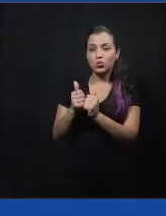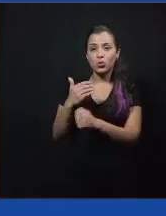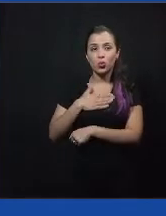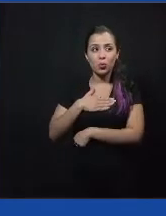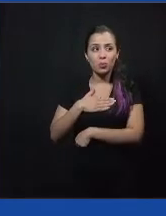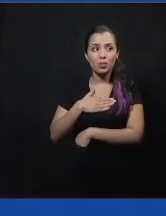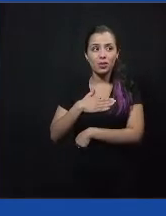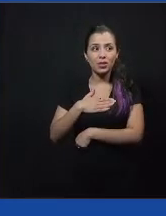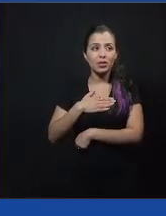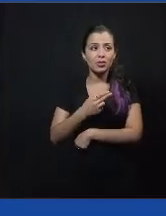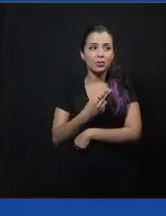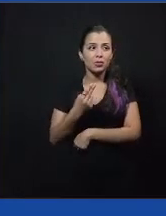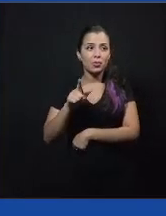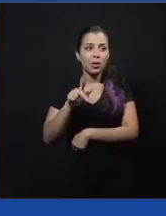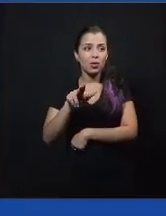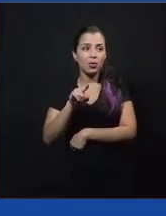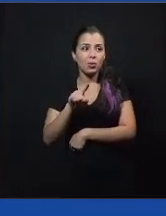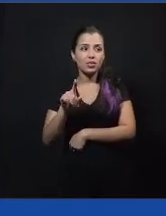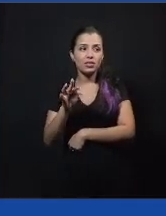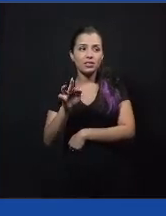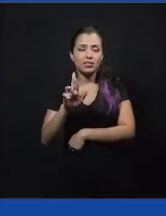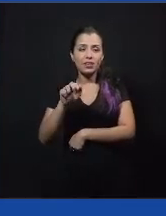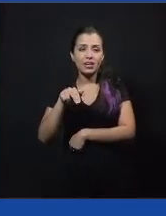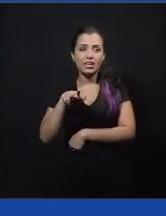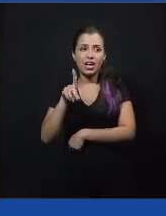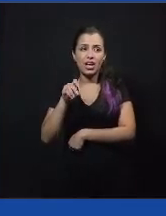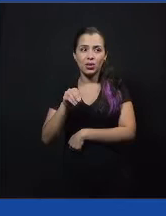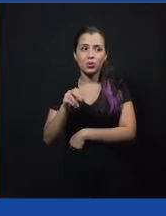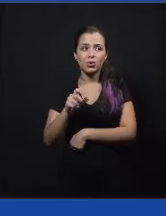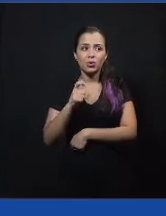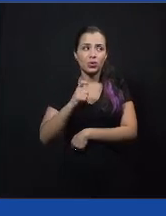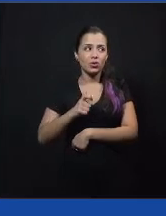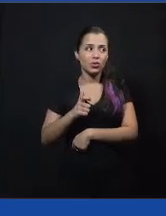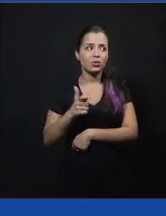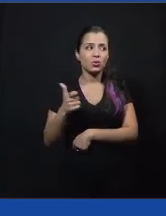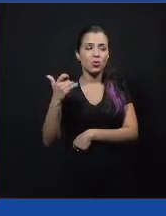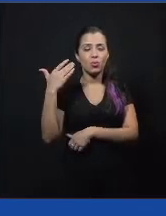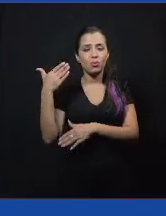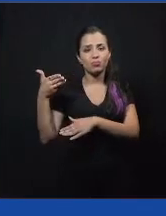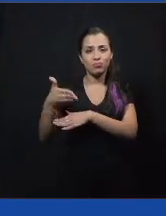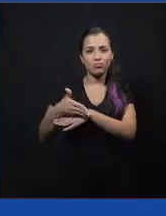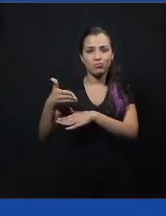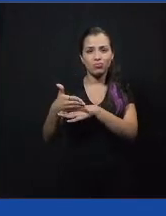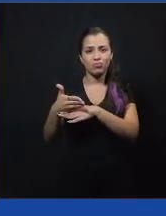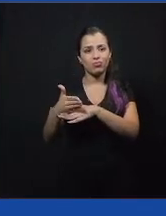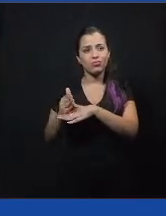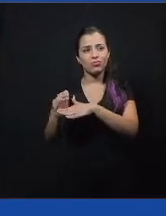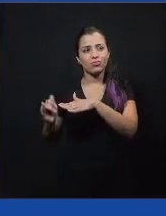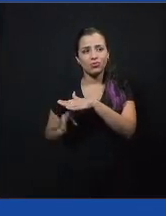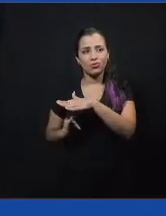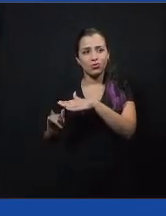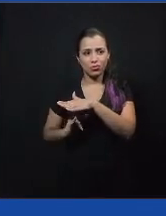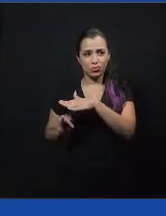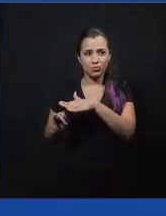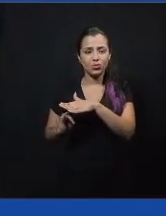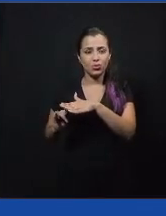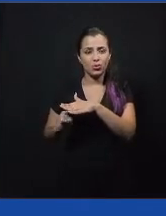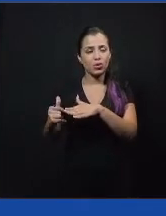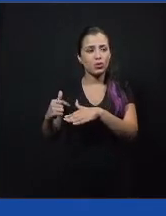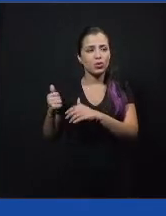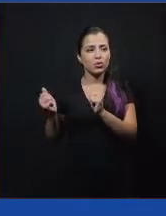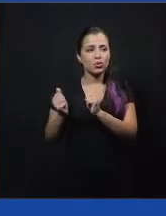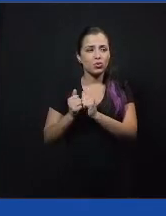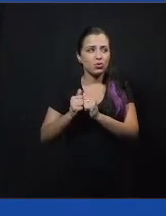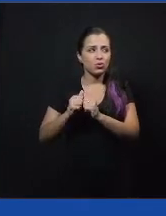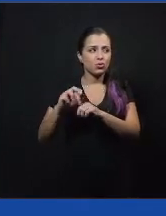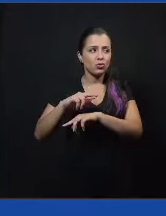Meu nome é Luiz Fernando, eu sou um dos fundadores do Instituto Terroir. Hoje eu estou aqui com vários colegas que estão aparecendo na tela ou